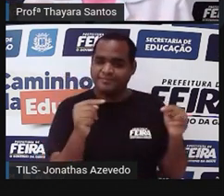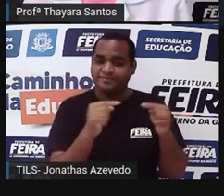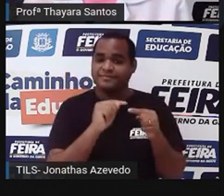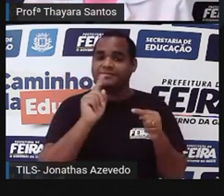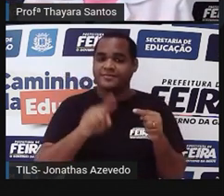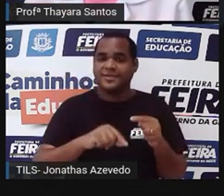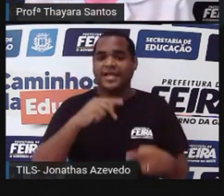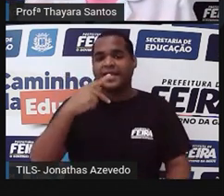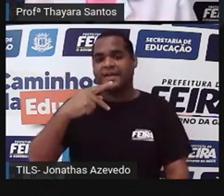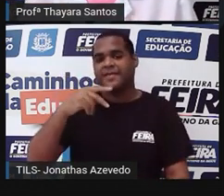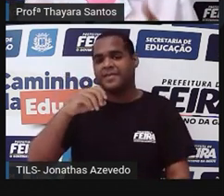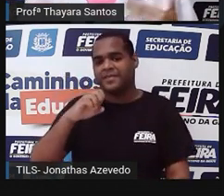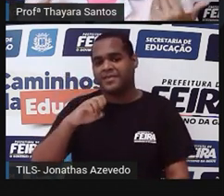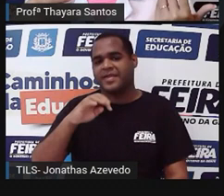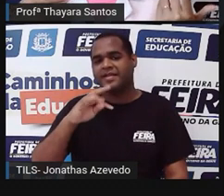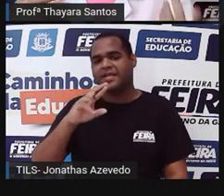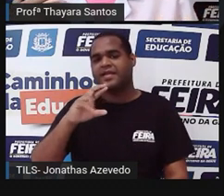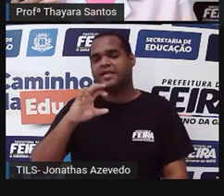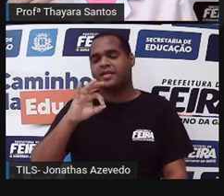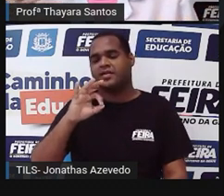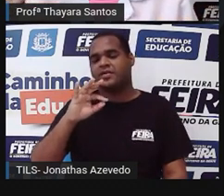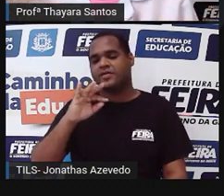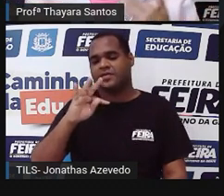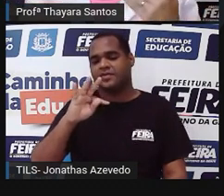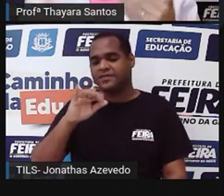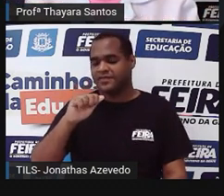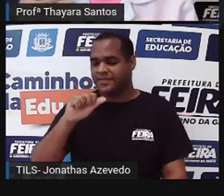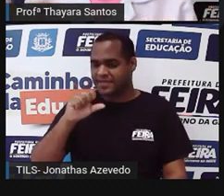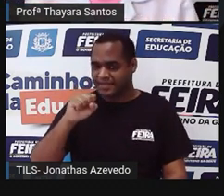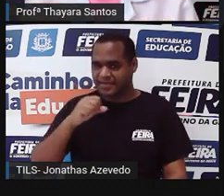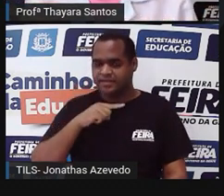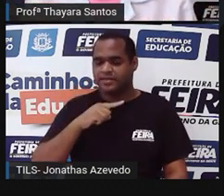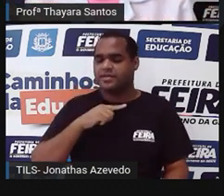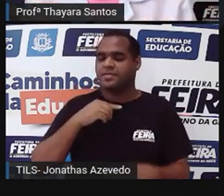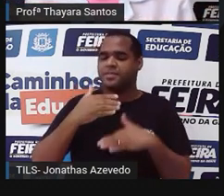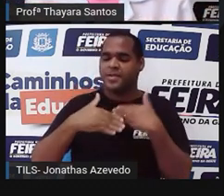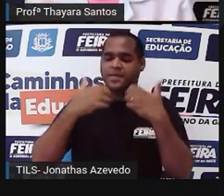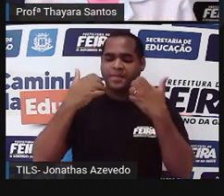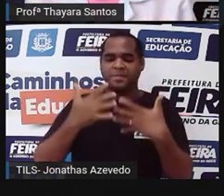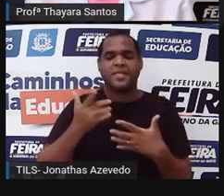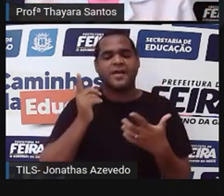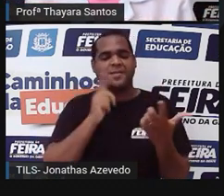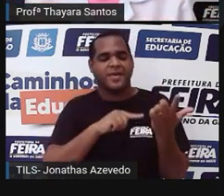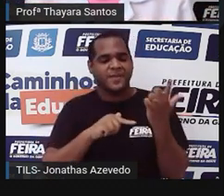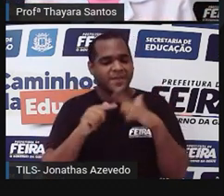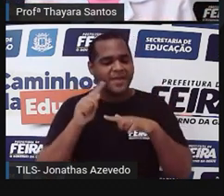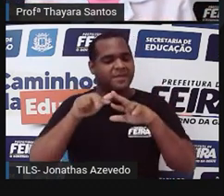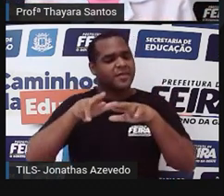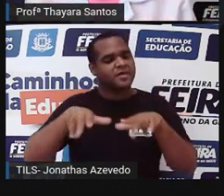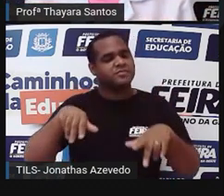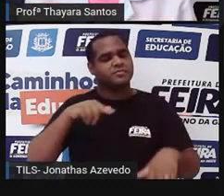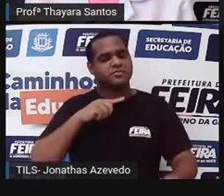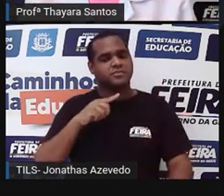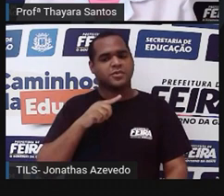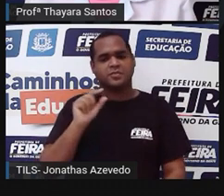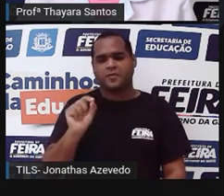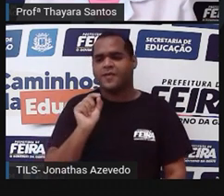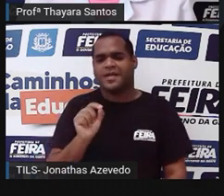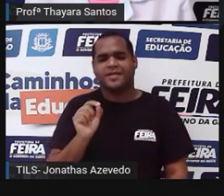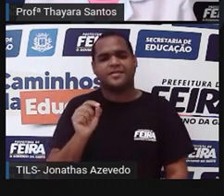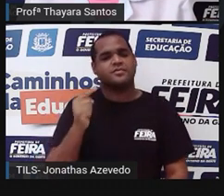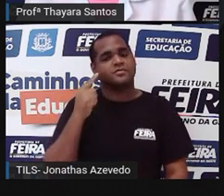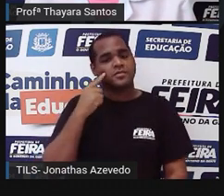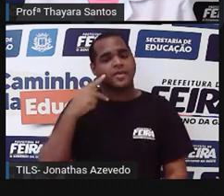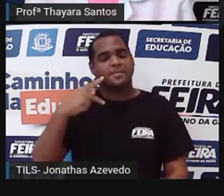pteridófitas. Depois das pteridófitas, ganhou aí mais características, que a gente até está vendo nesse esquema. Surgiam as